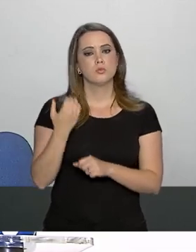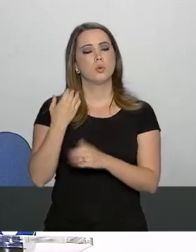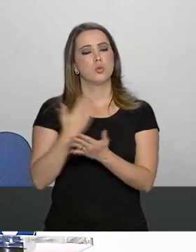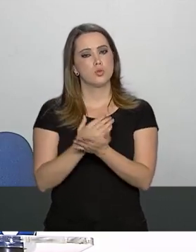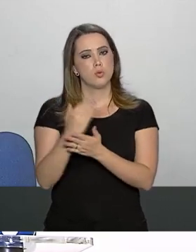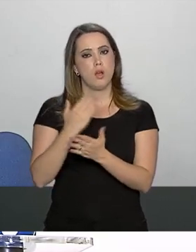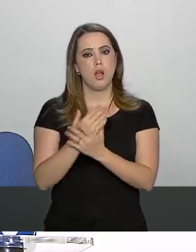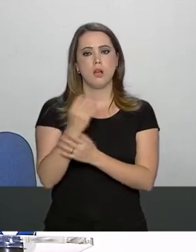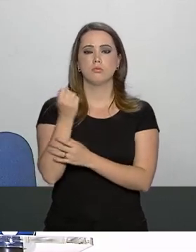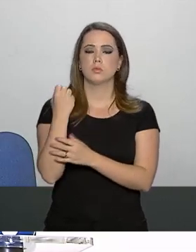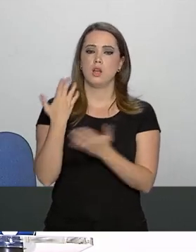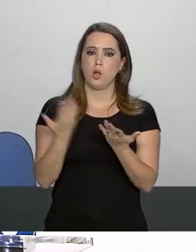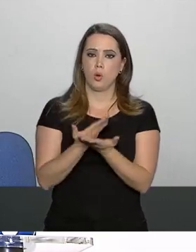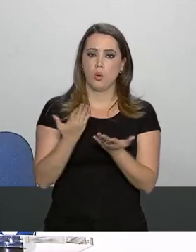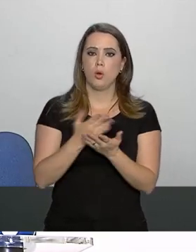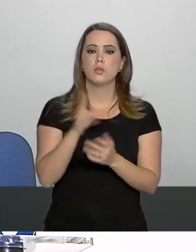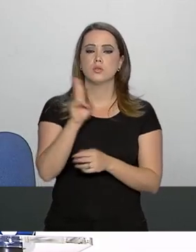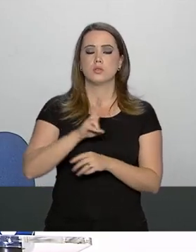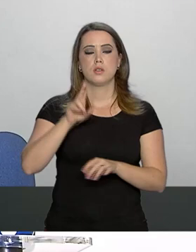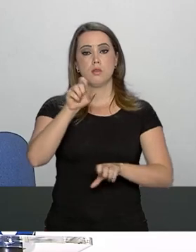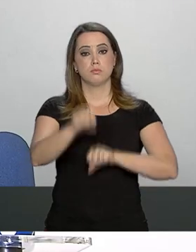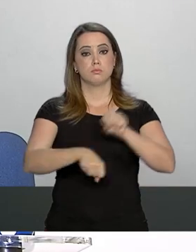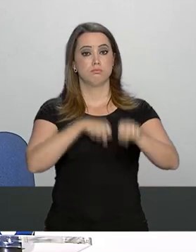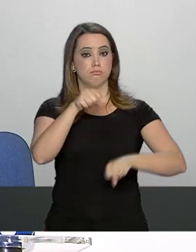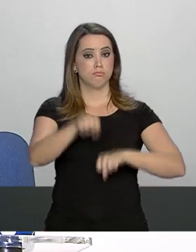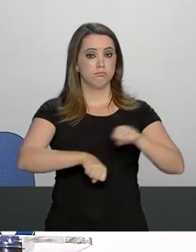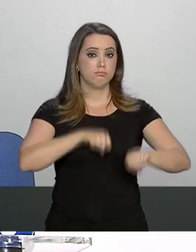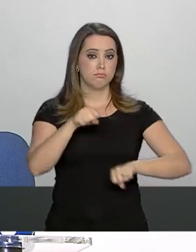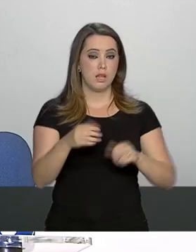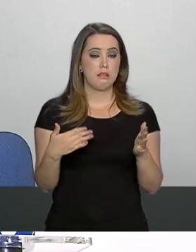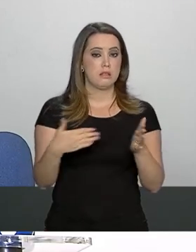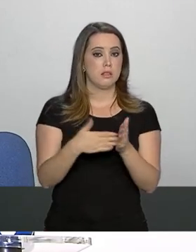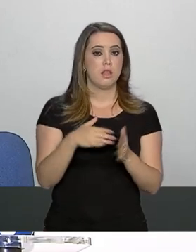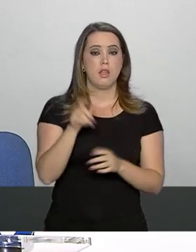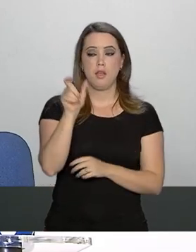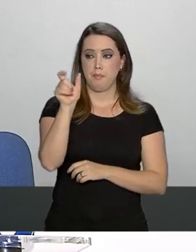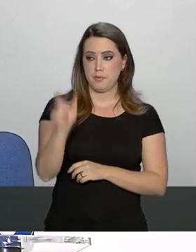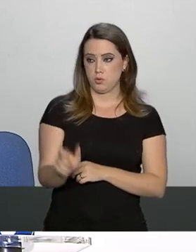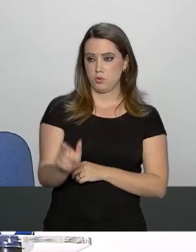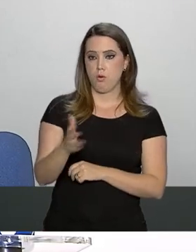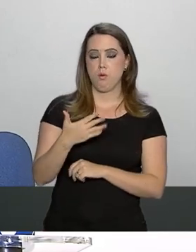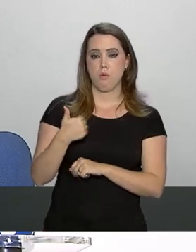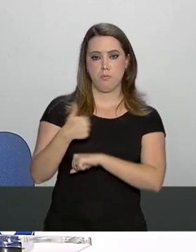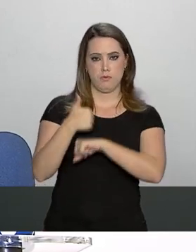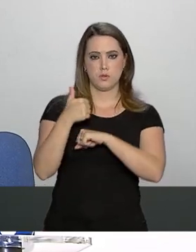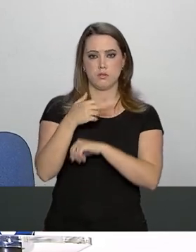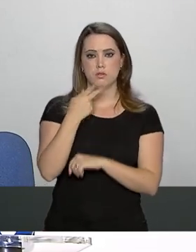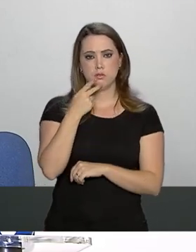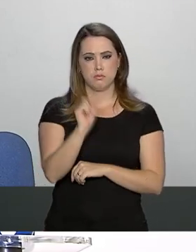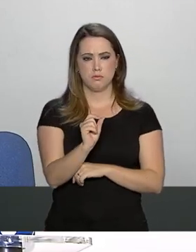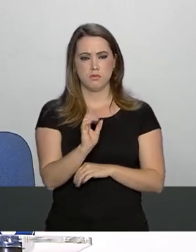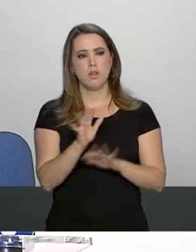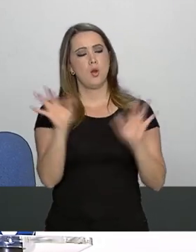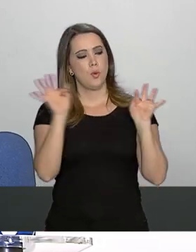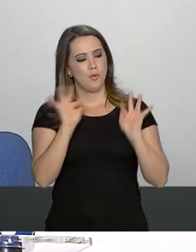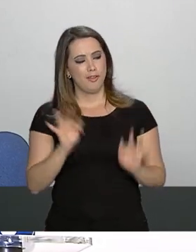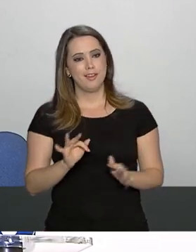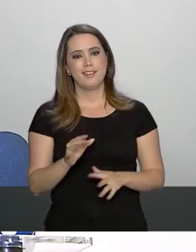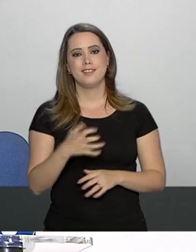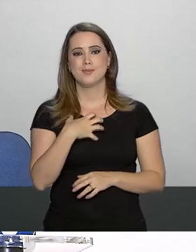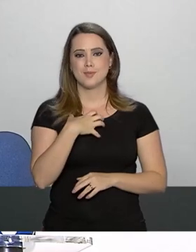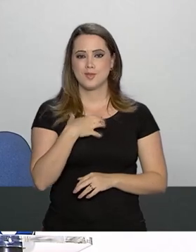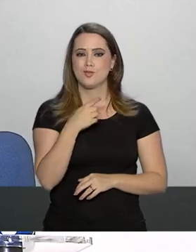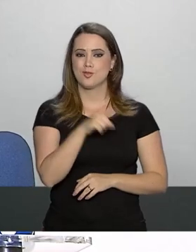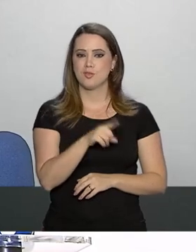fisioterapia e agora com a bicicleta ergométrica. Até a própria fisioterapeuta se quedou muito feliz porque